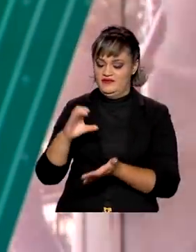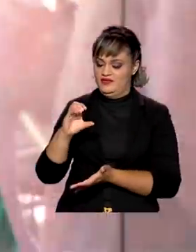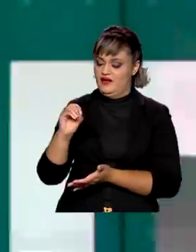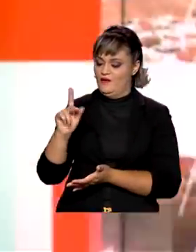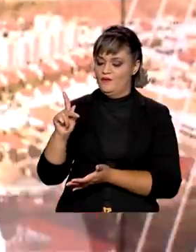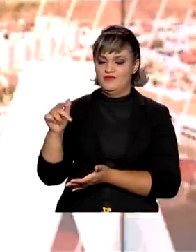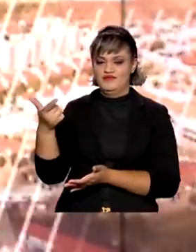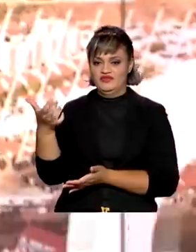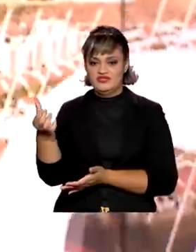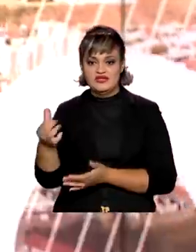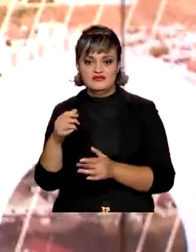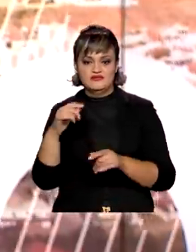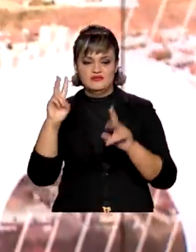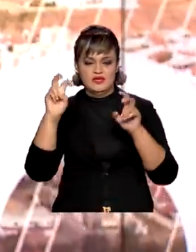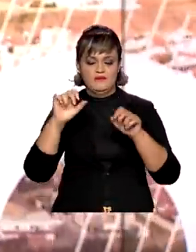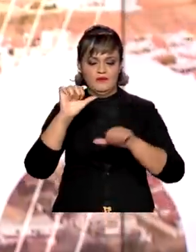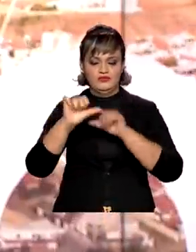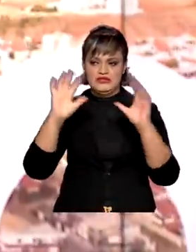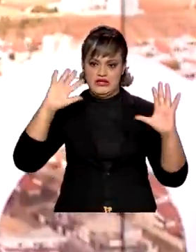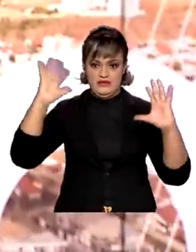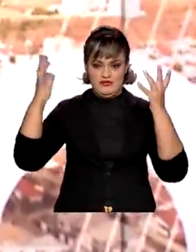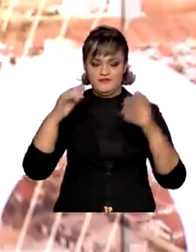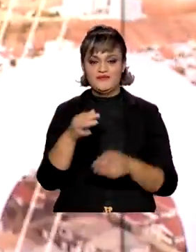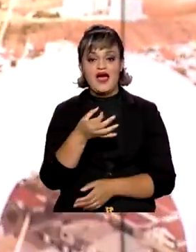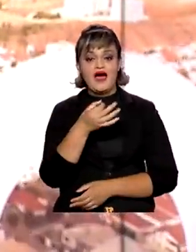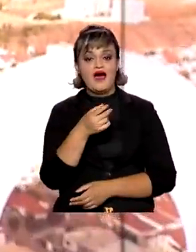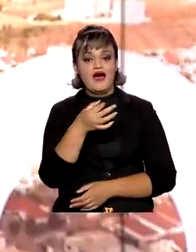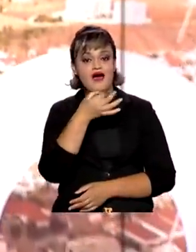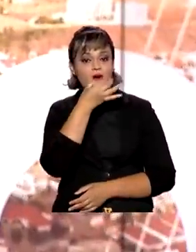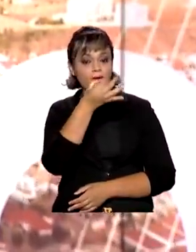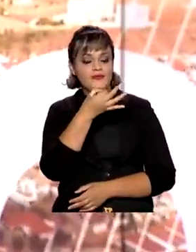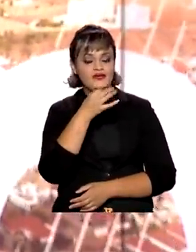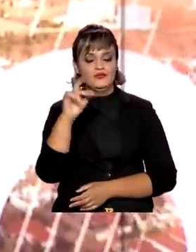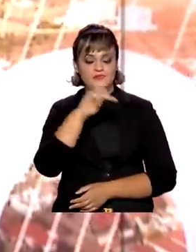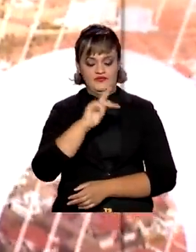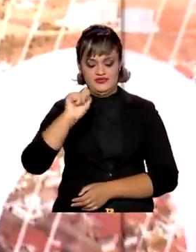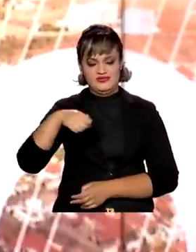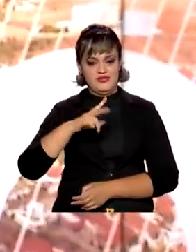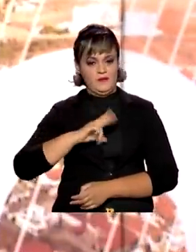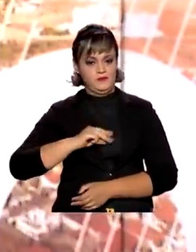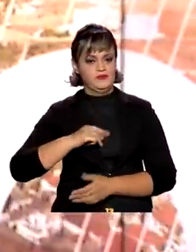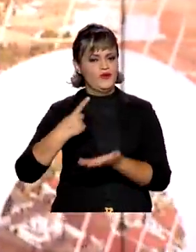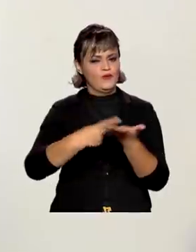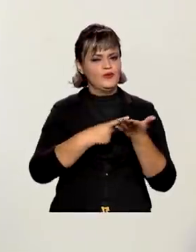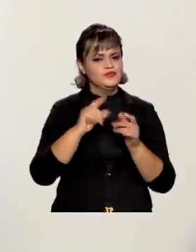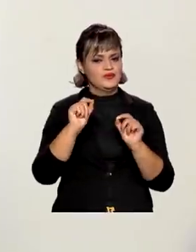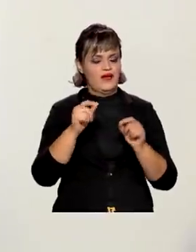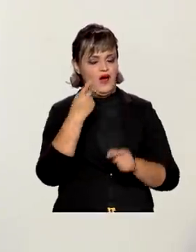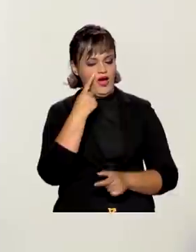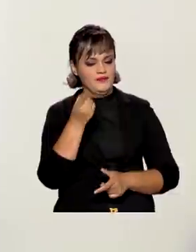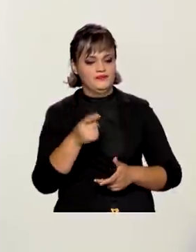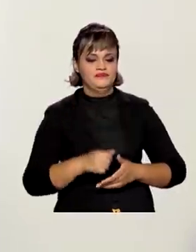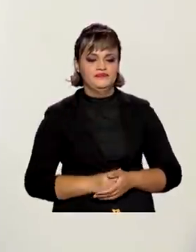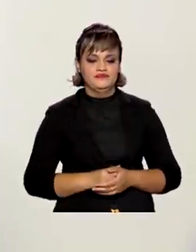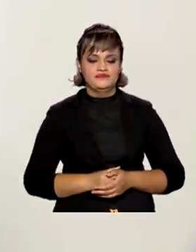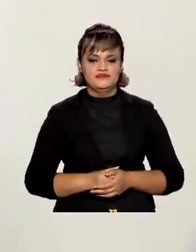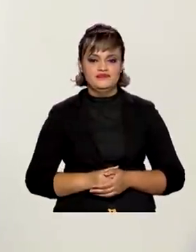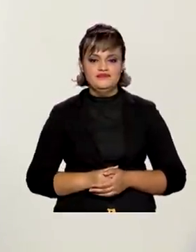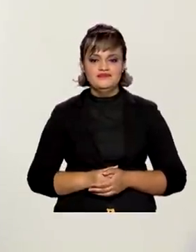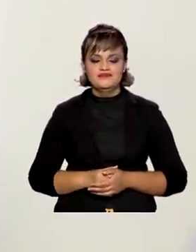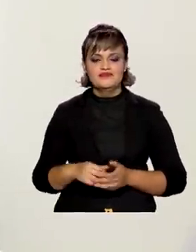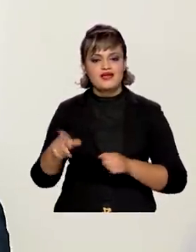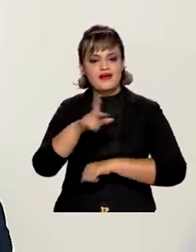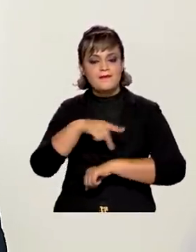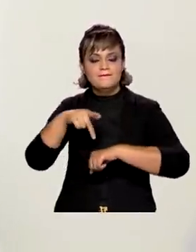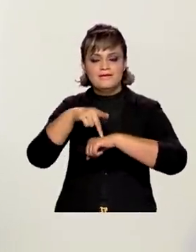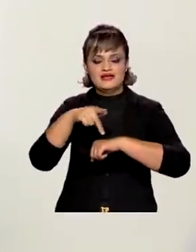sobre Mudanças Climáticas. Nosso comentarista Ricardo Caldas explica esses compromissos. Os países